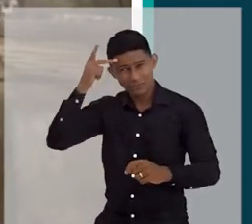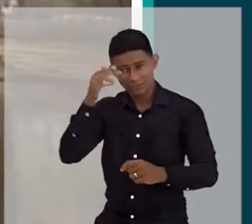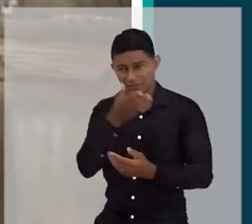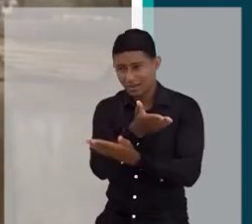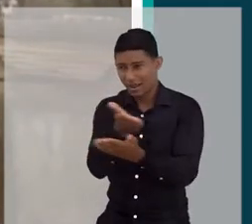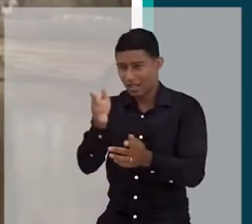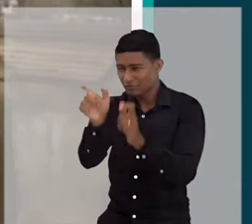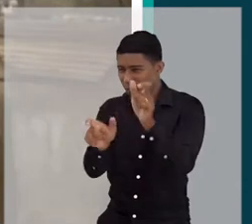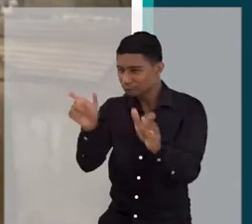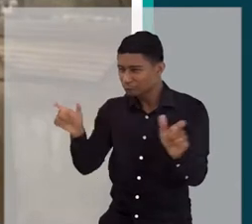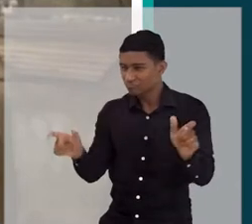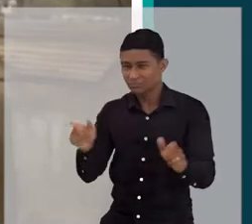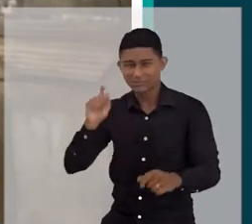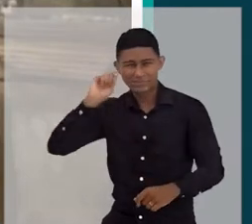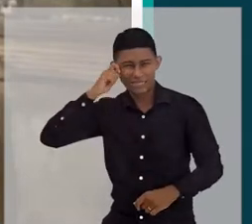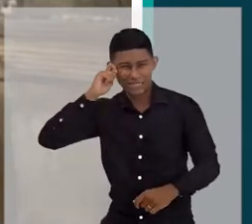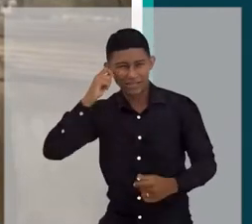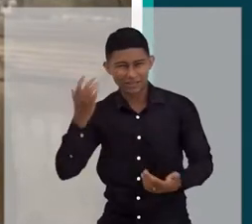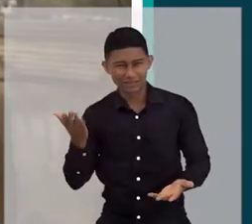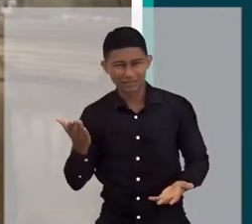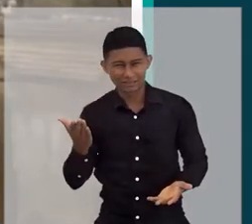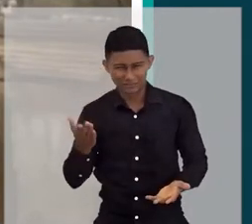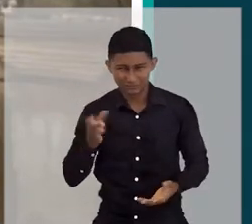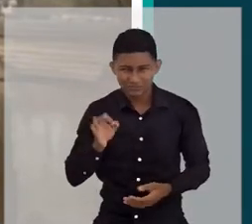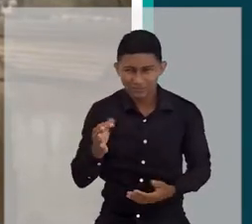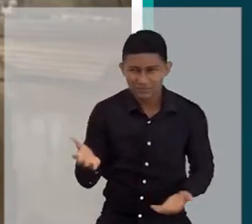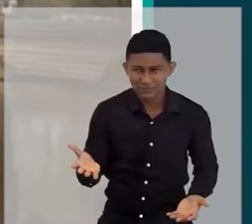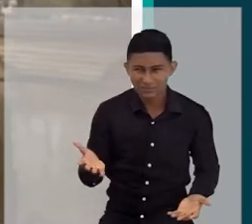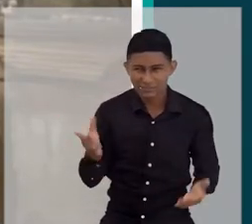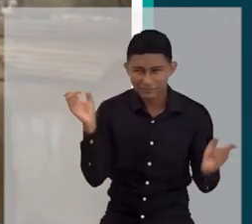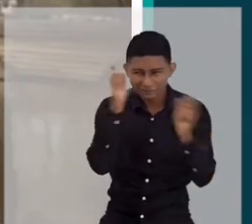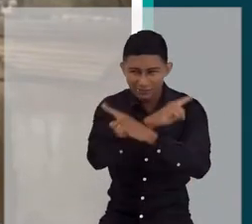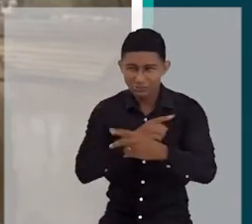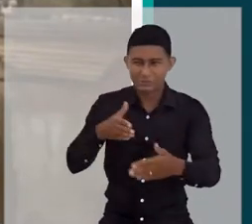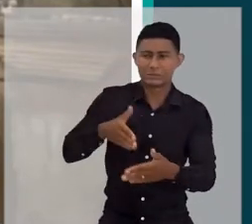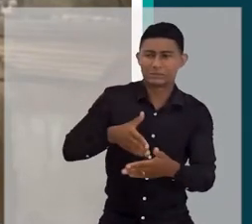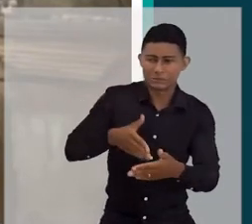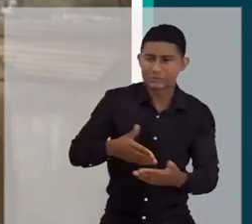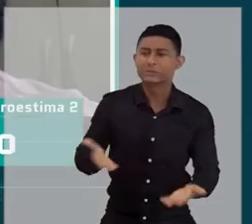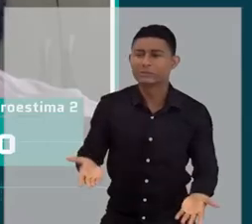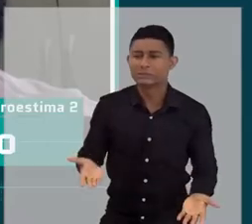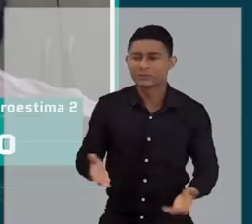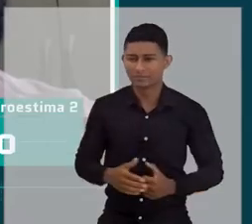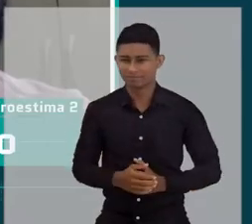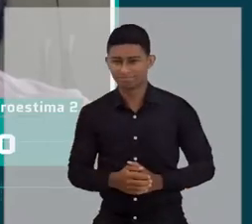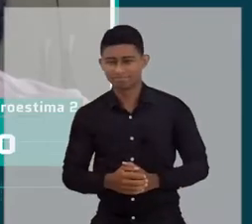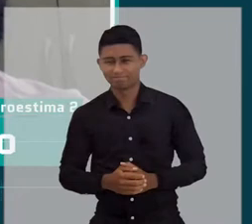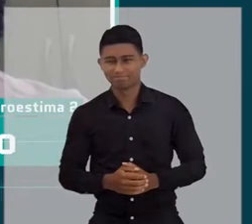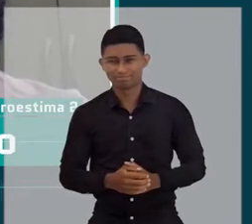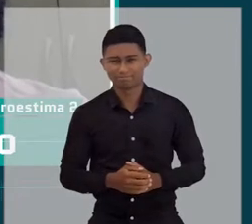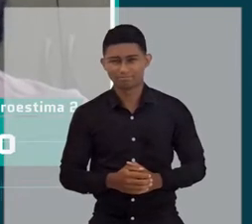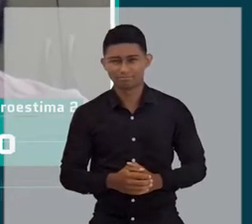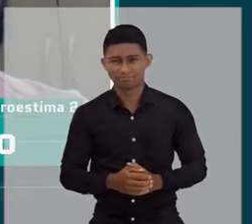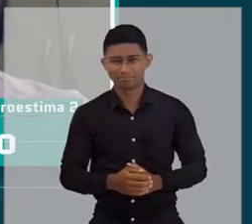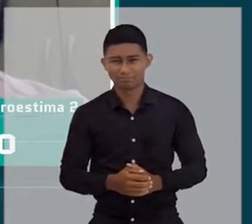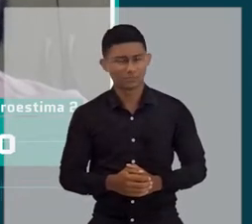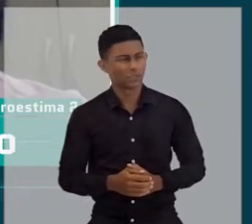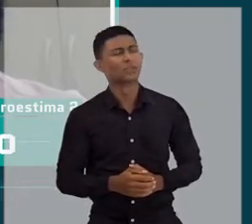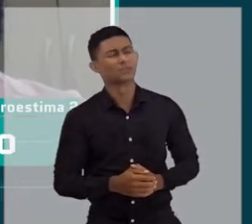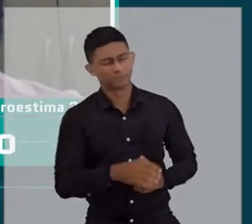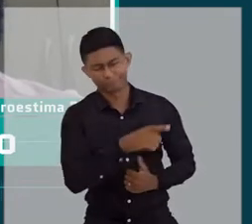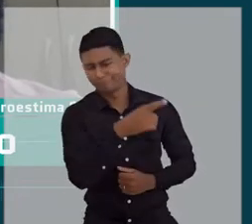os produtores de conteúdos negros. Eu estou falando besteira? Não. É besteira.